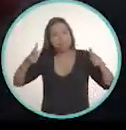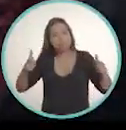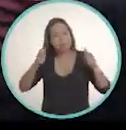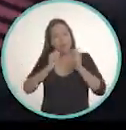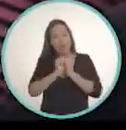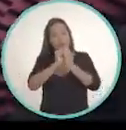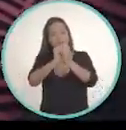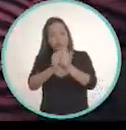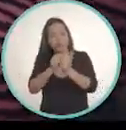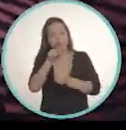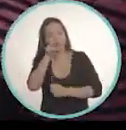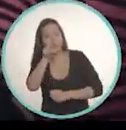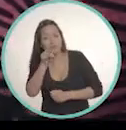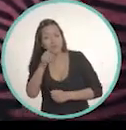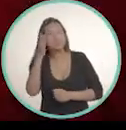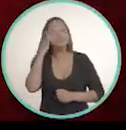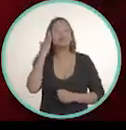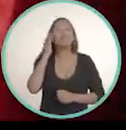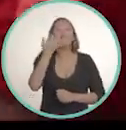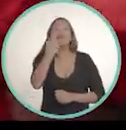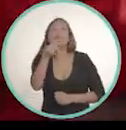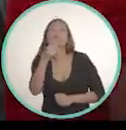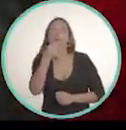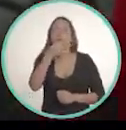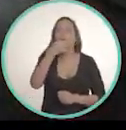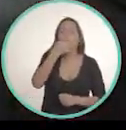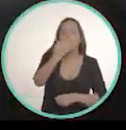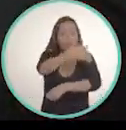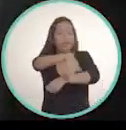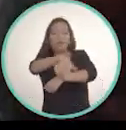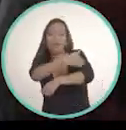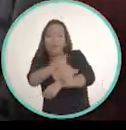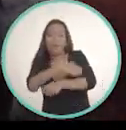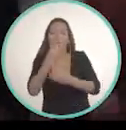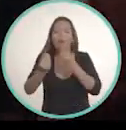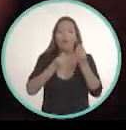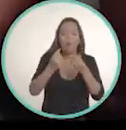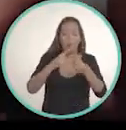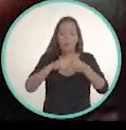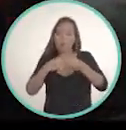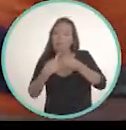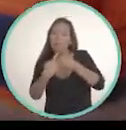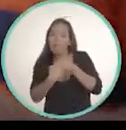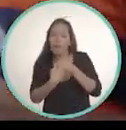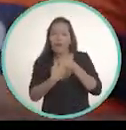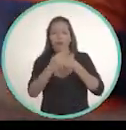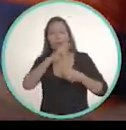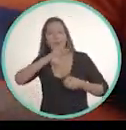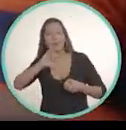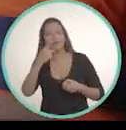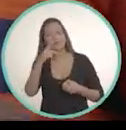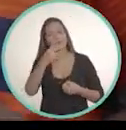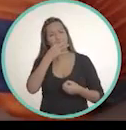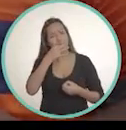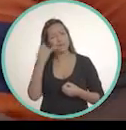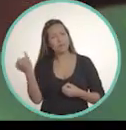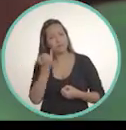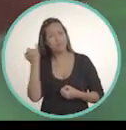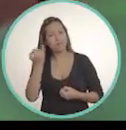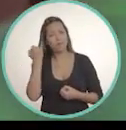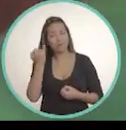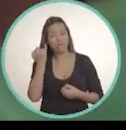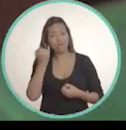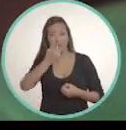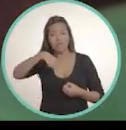você, governar com você, saber o que você pensa sobre a sua rua, sobre o seu bairro, sobre a sua cidade. É uma nova maneira de fazer